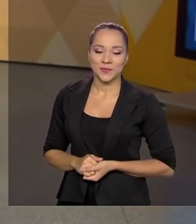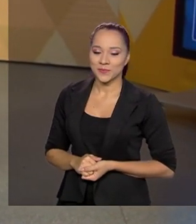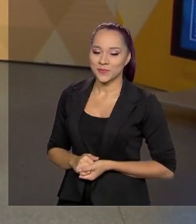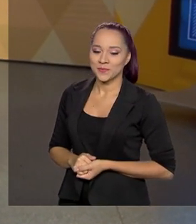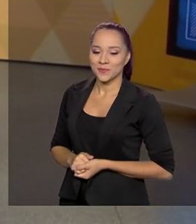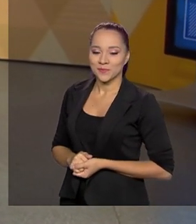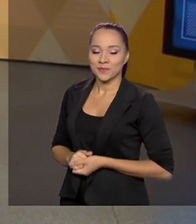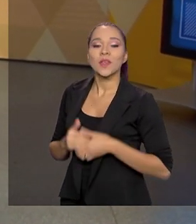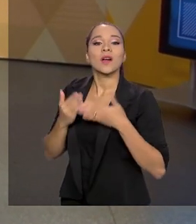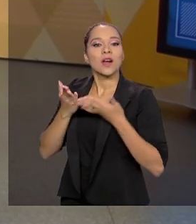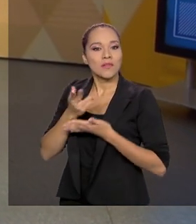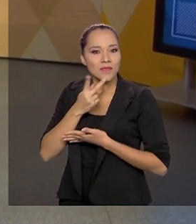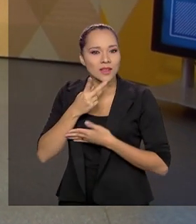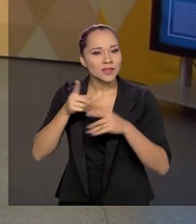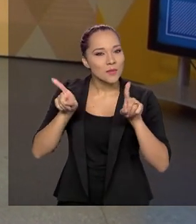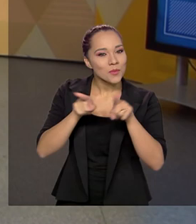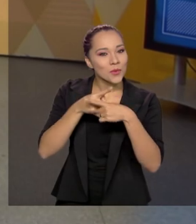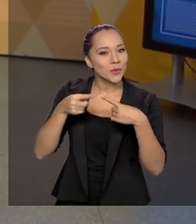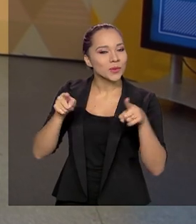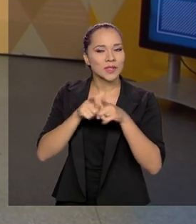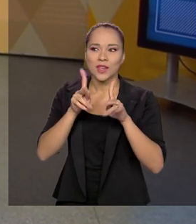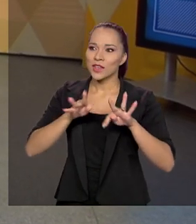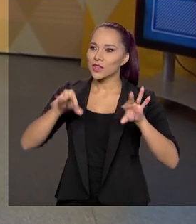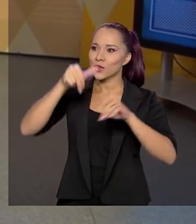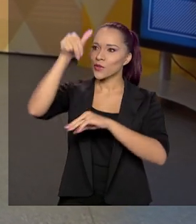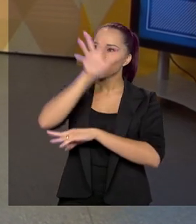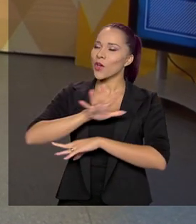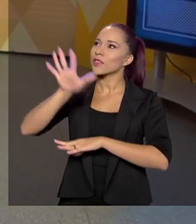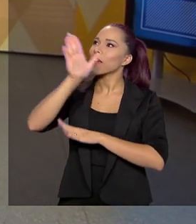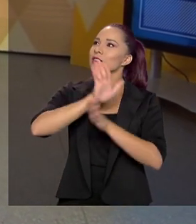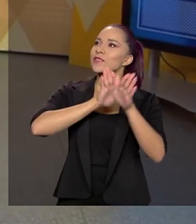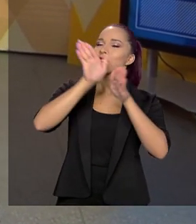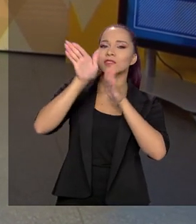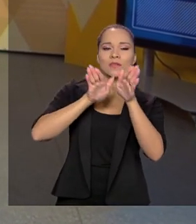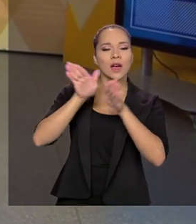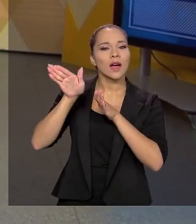Fazer essa música aqui, que todo o Nordeste que a gente vai,